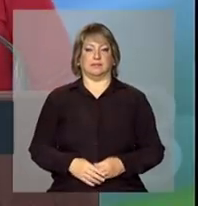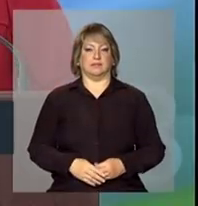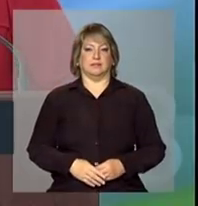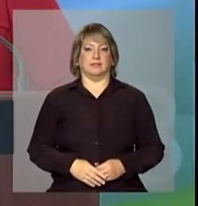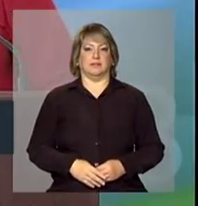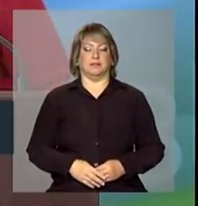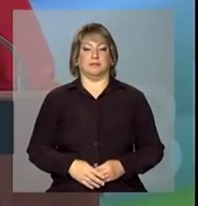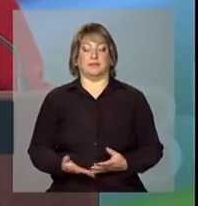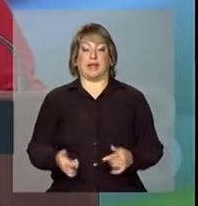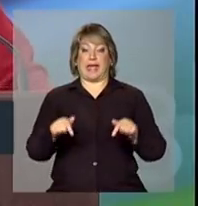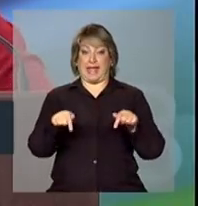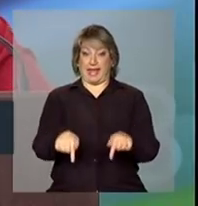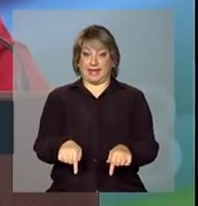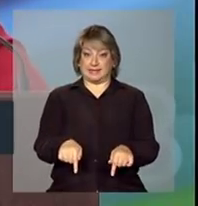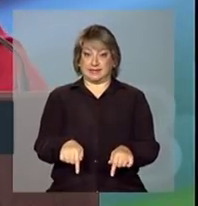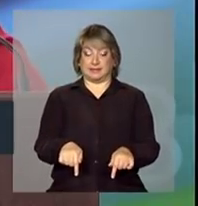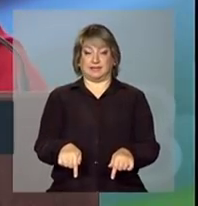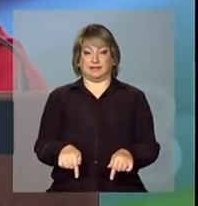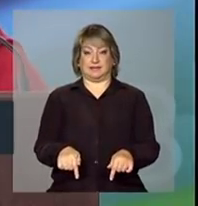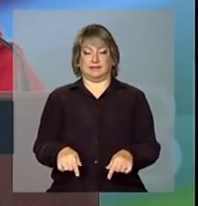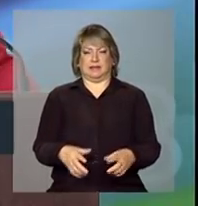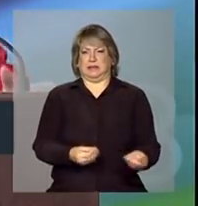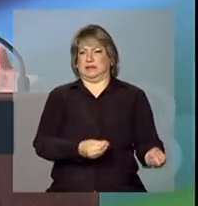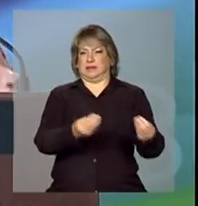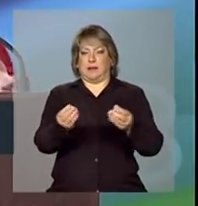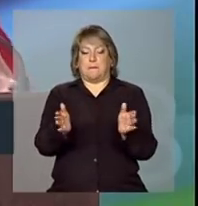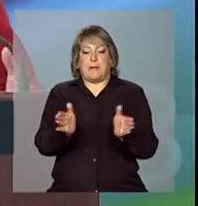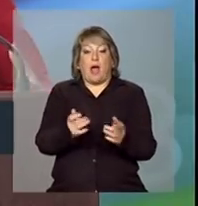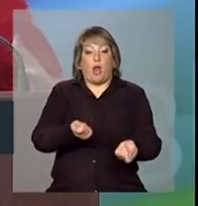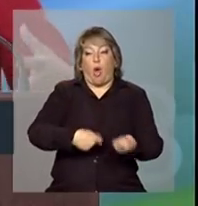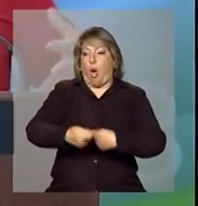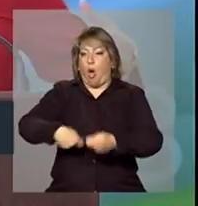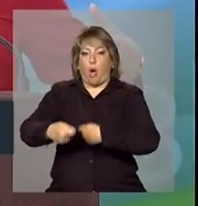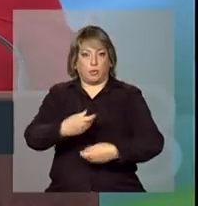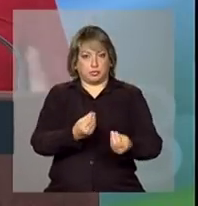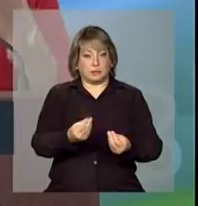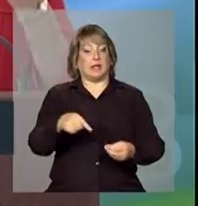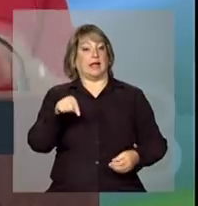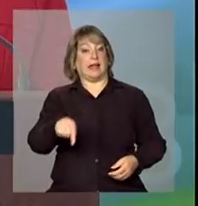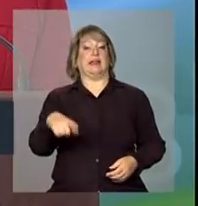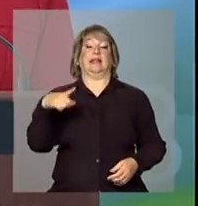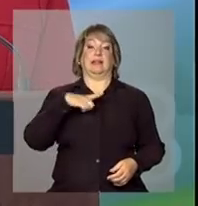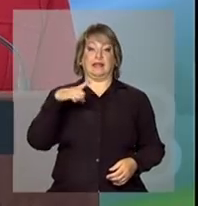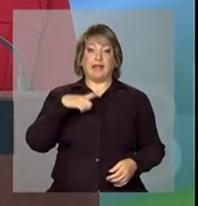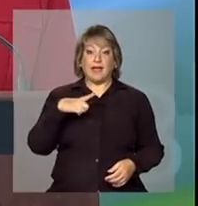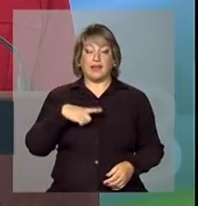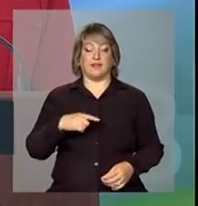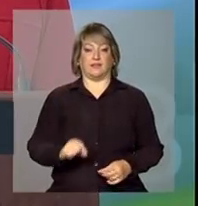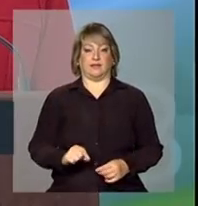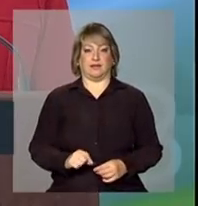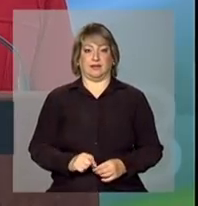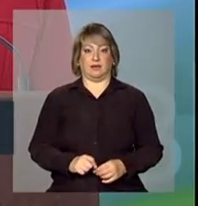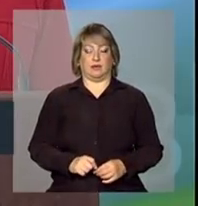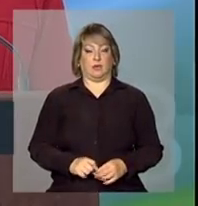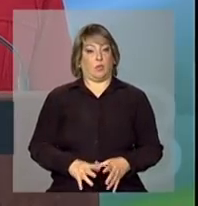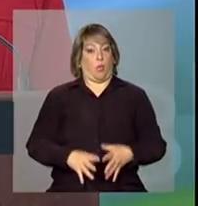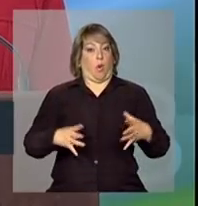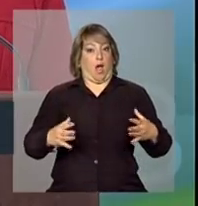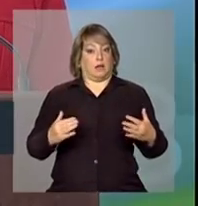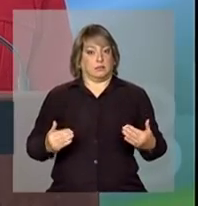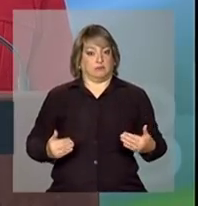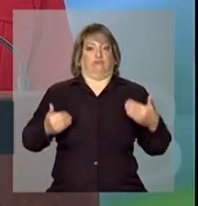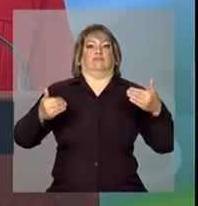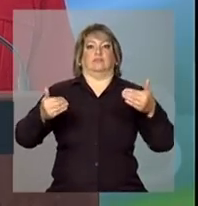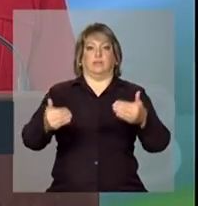Esse imenso contingente de pequenos negócios, ele teve um grande impulso quando